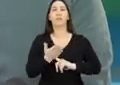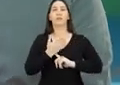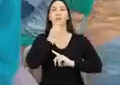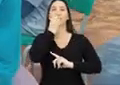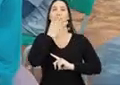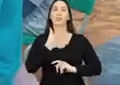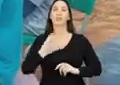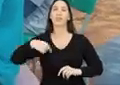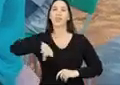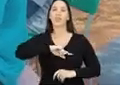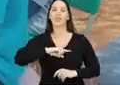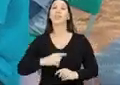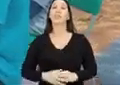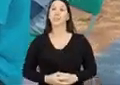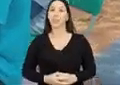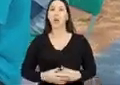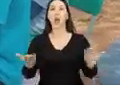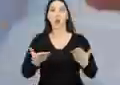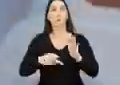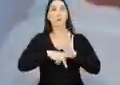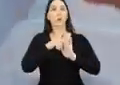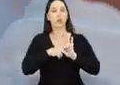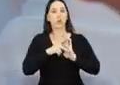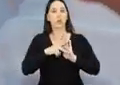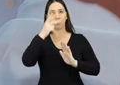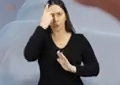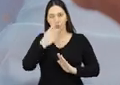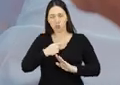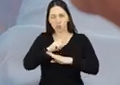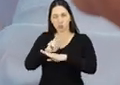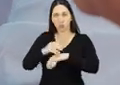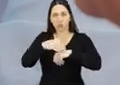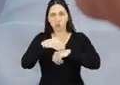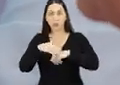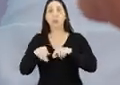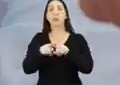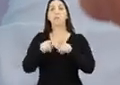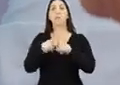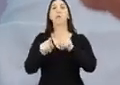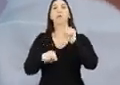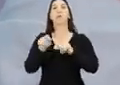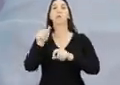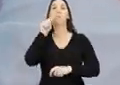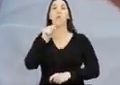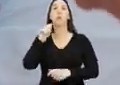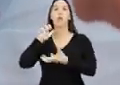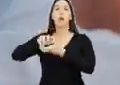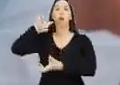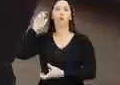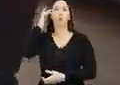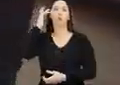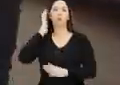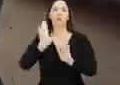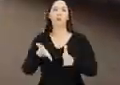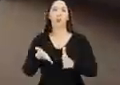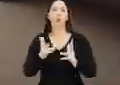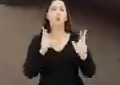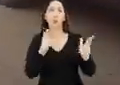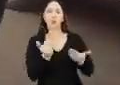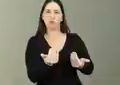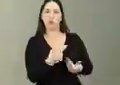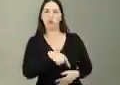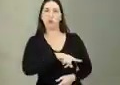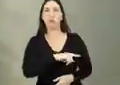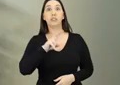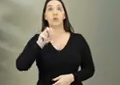Dignidade Íntima para mulheres que também têm o mesmo problema que as jovens e não têm dinheiro para comprar. São 150